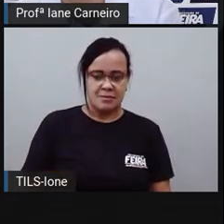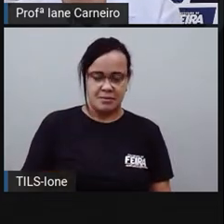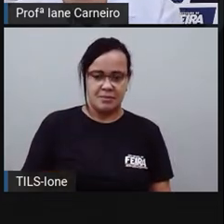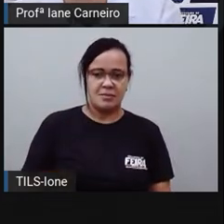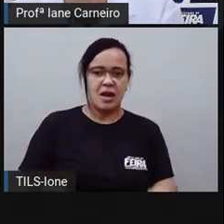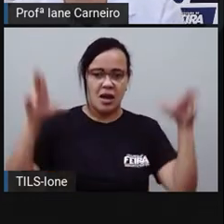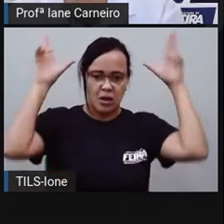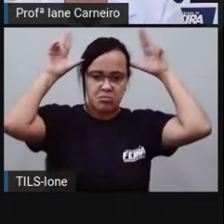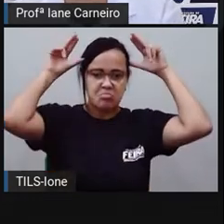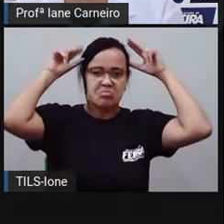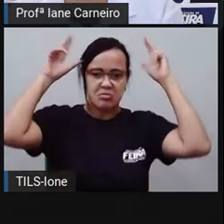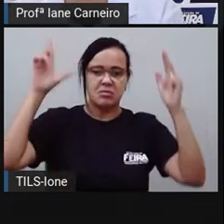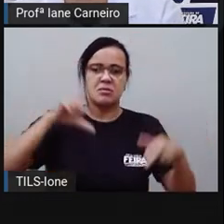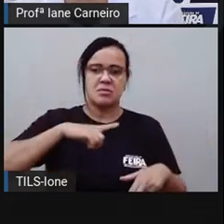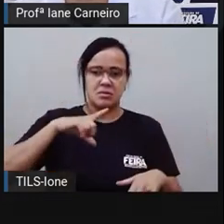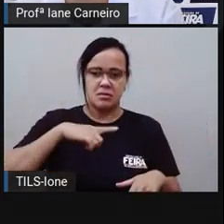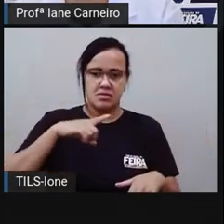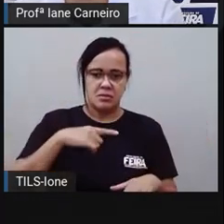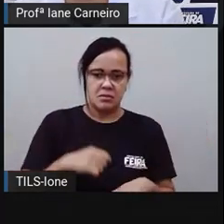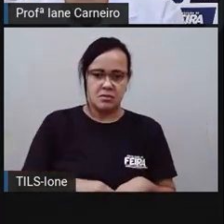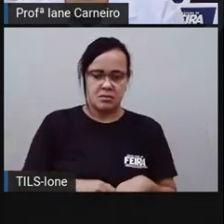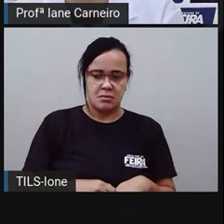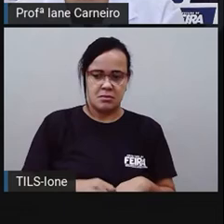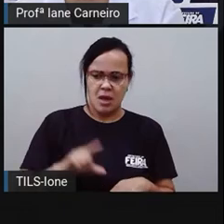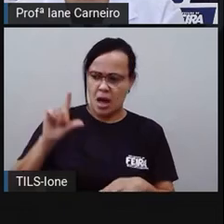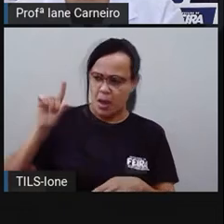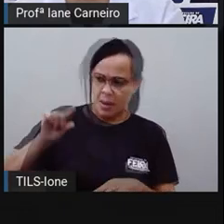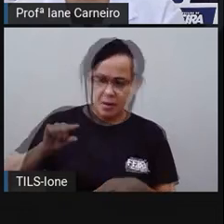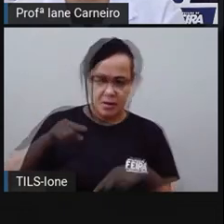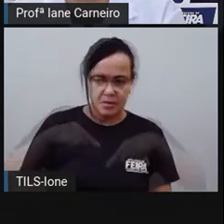comprida. Qual é que tem a perna mais curta?